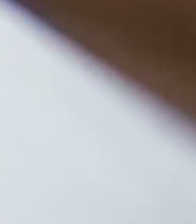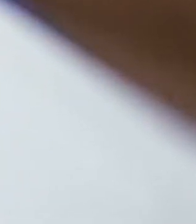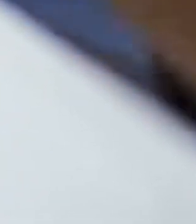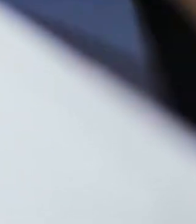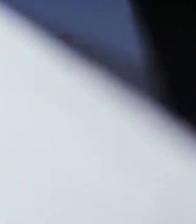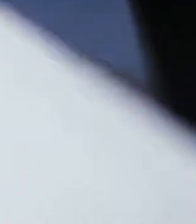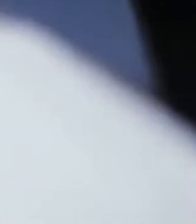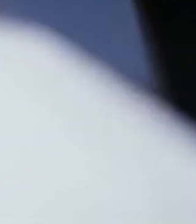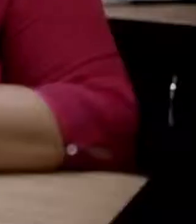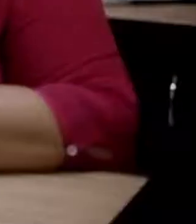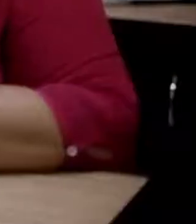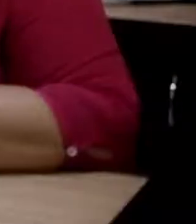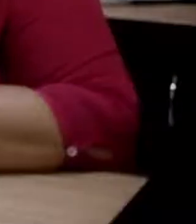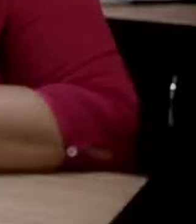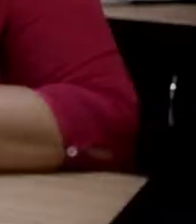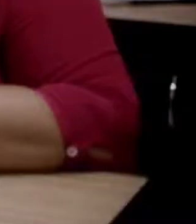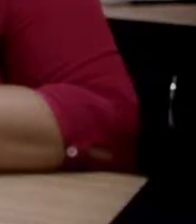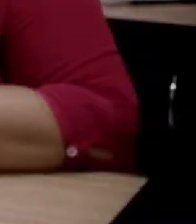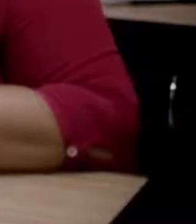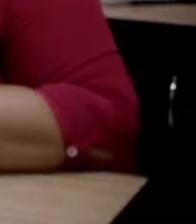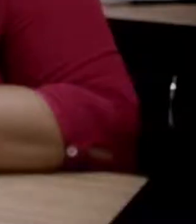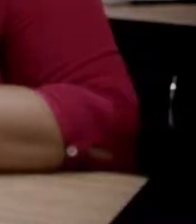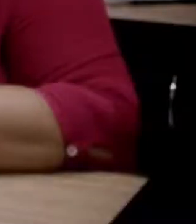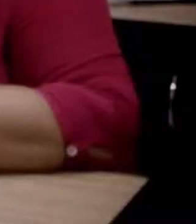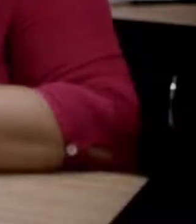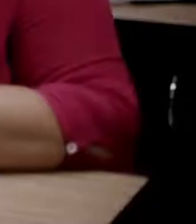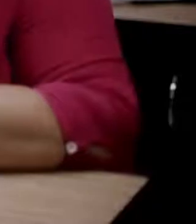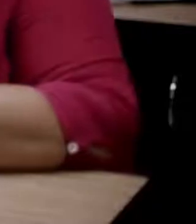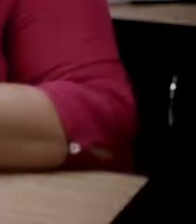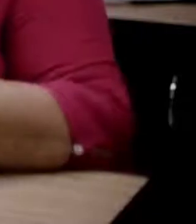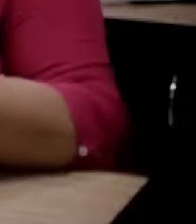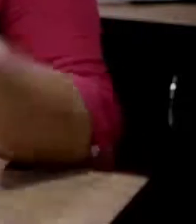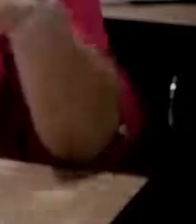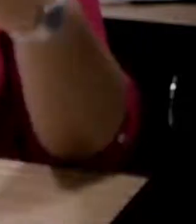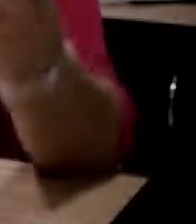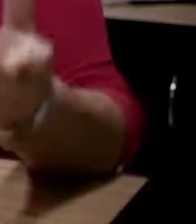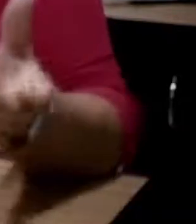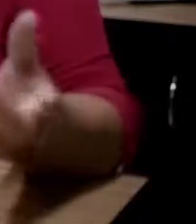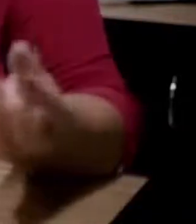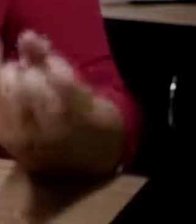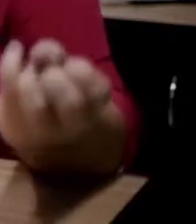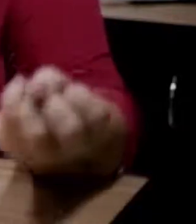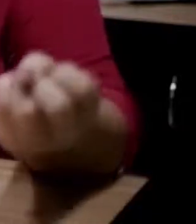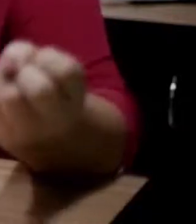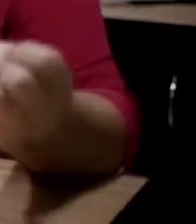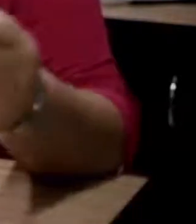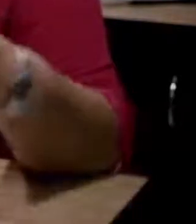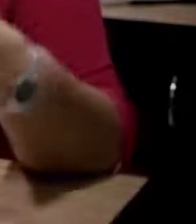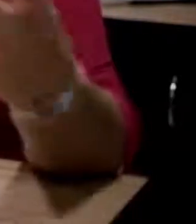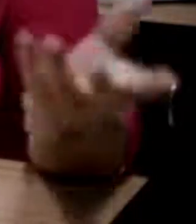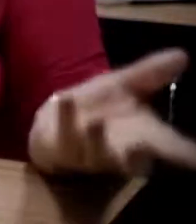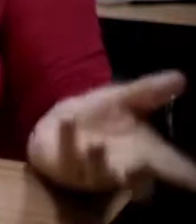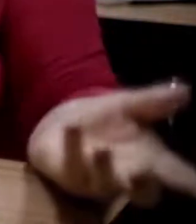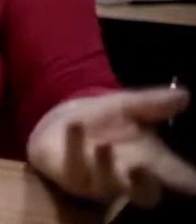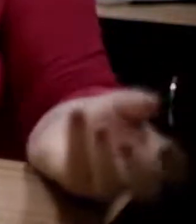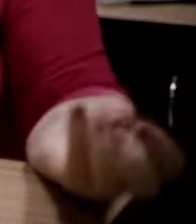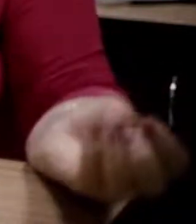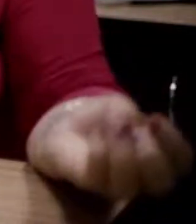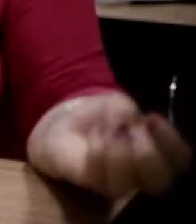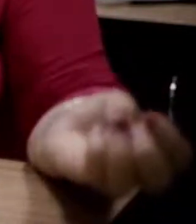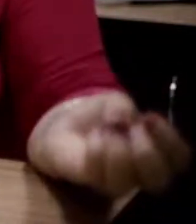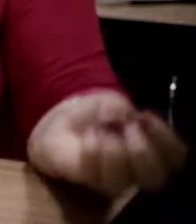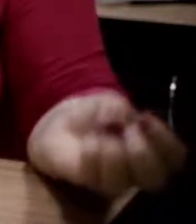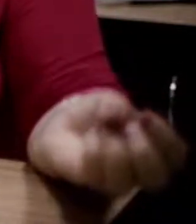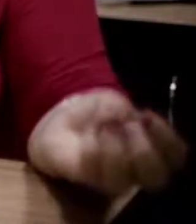mestrado em filosofia, fiz doutorado em filosofia. Por quê? Sem parentes, eu nunca convivi com pessoas que